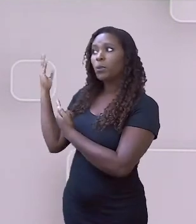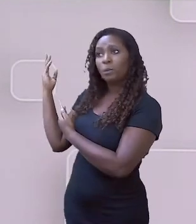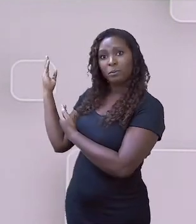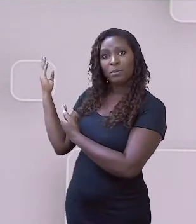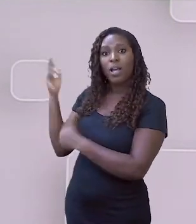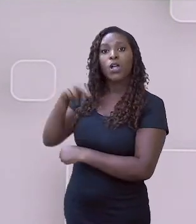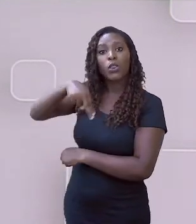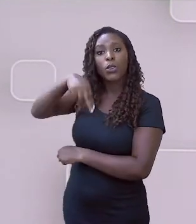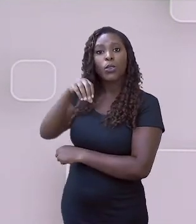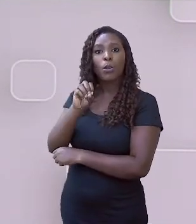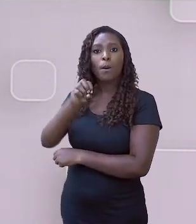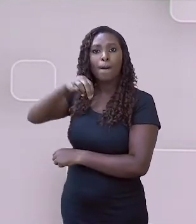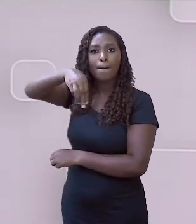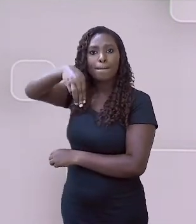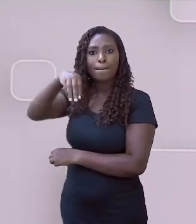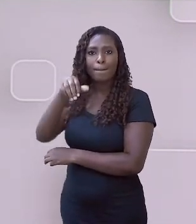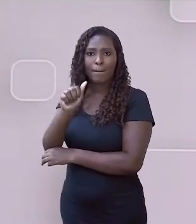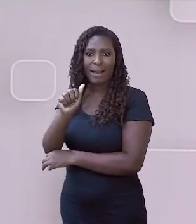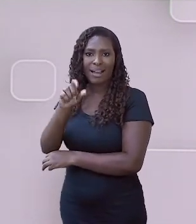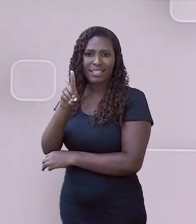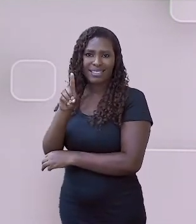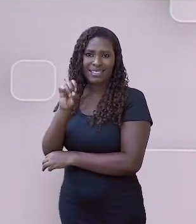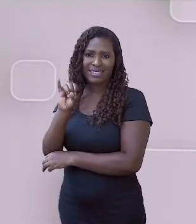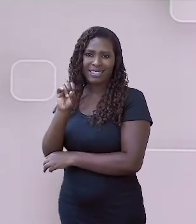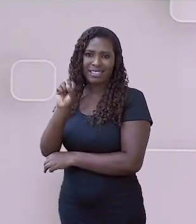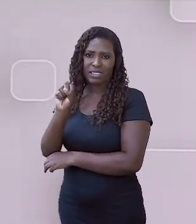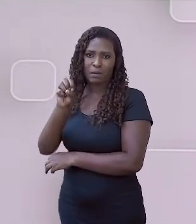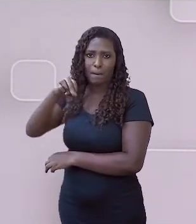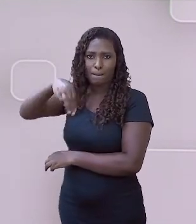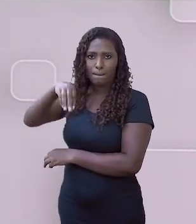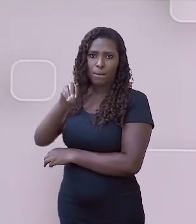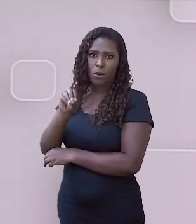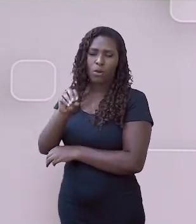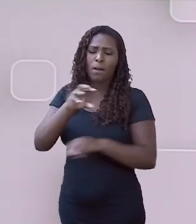lugar para o outro. Povos nômades.